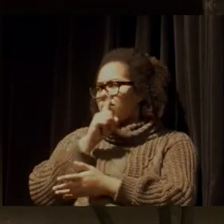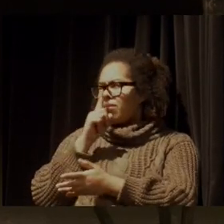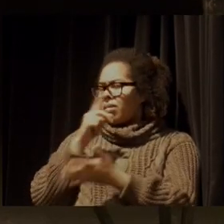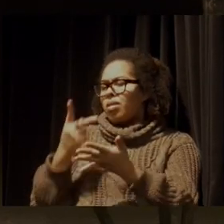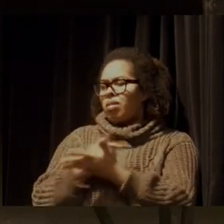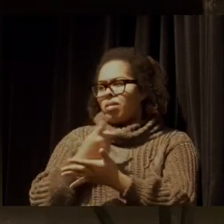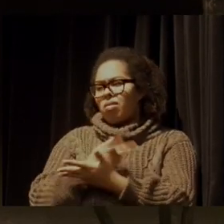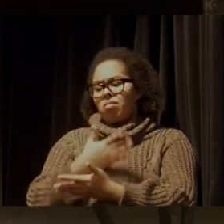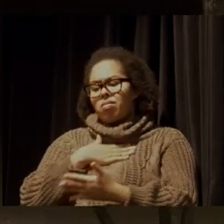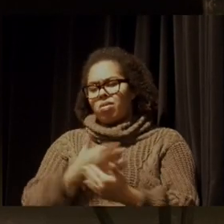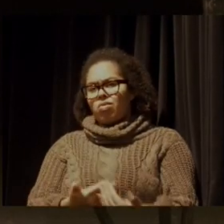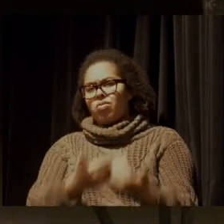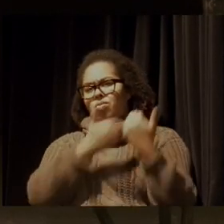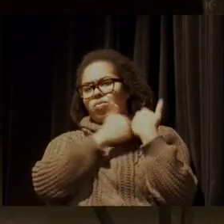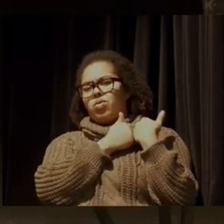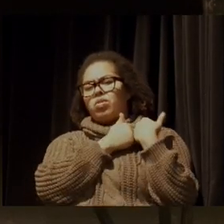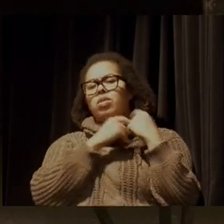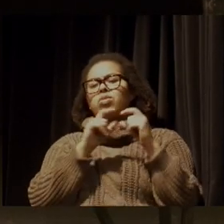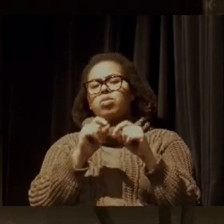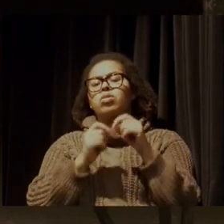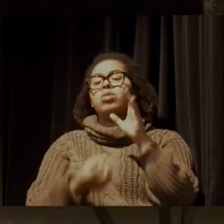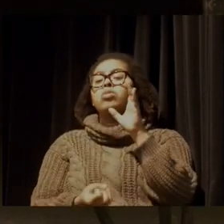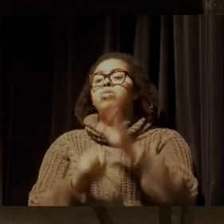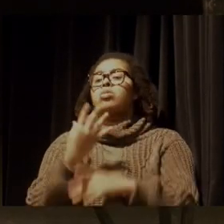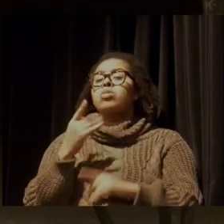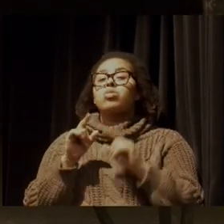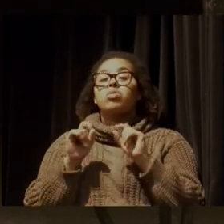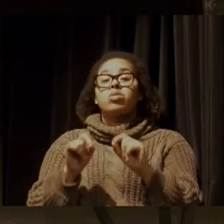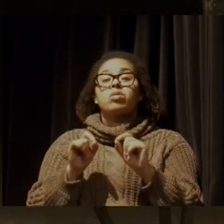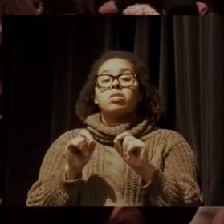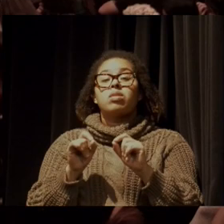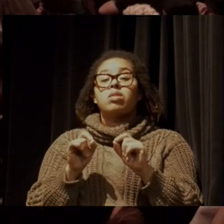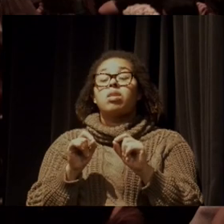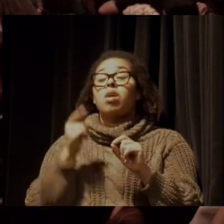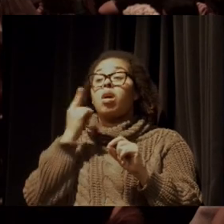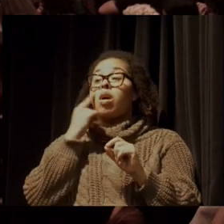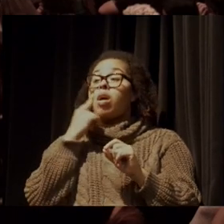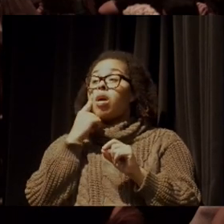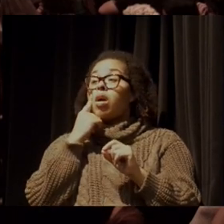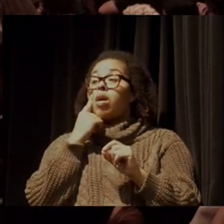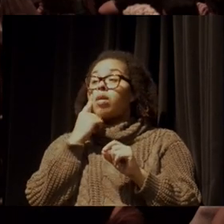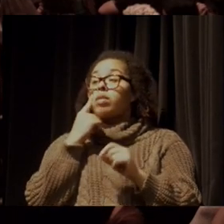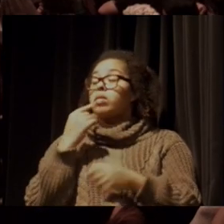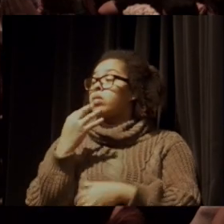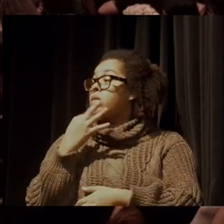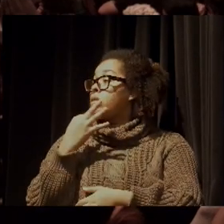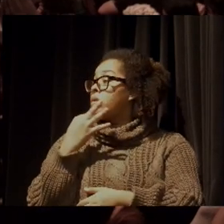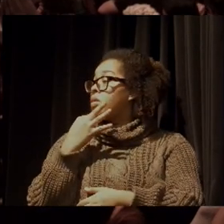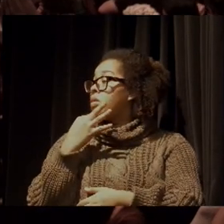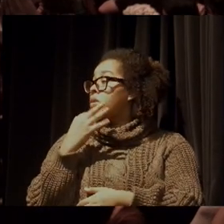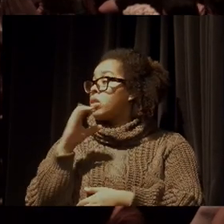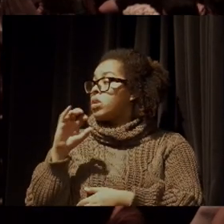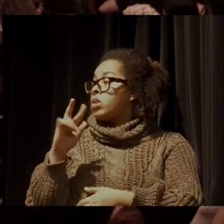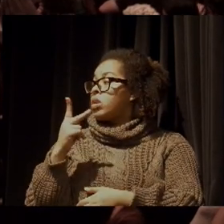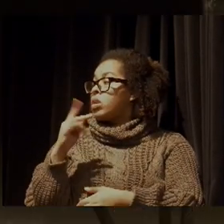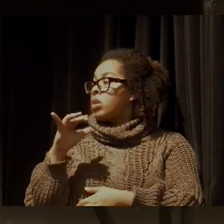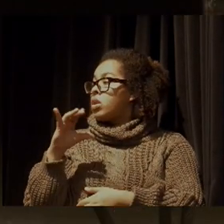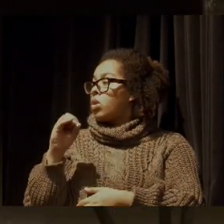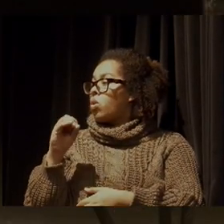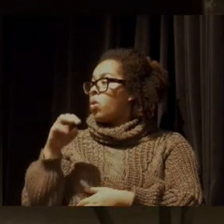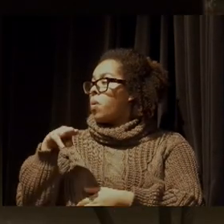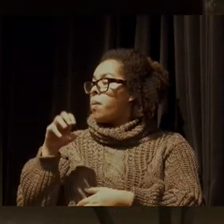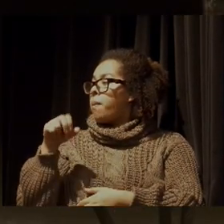responsabilidade na criação do que eu chamo Ângela, conheci bem o pai do Chico Mendes até,